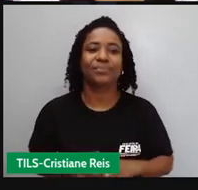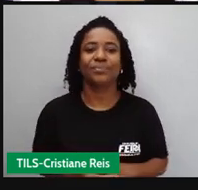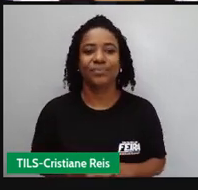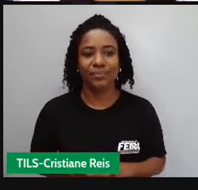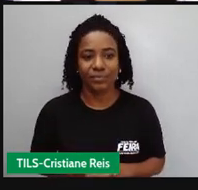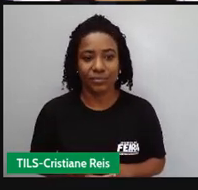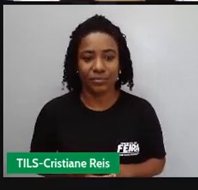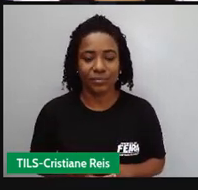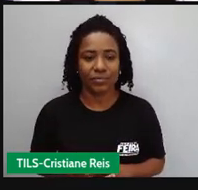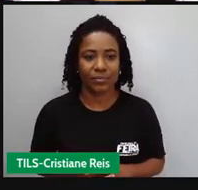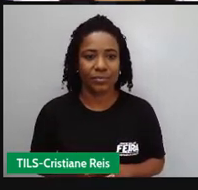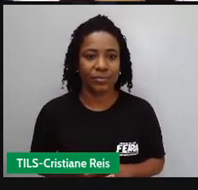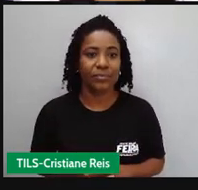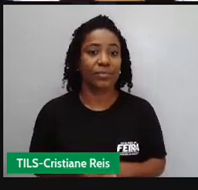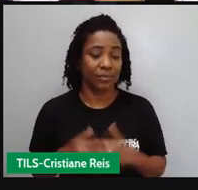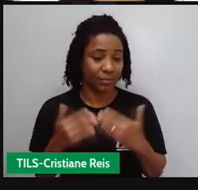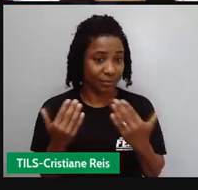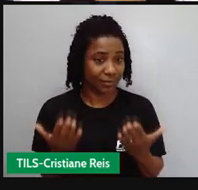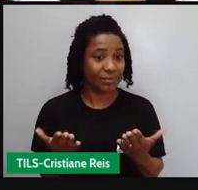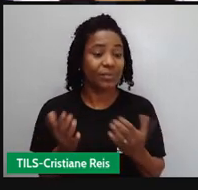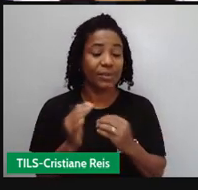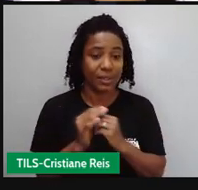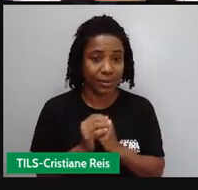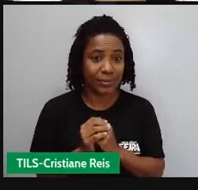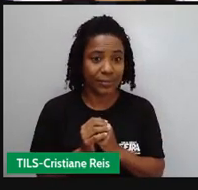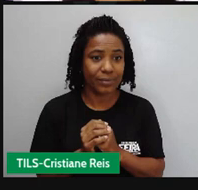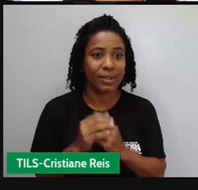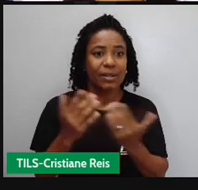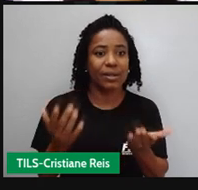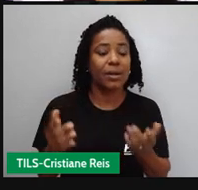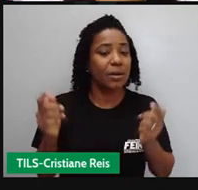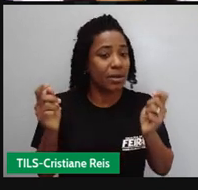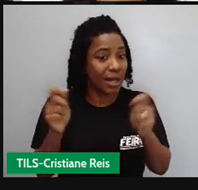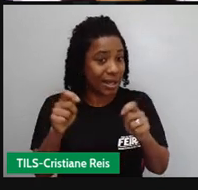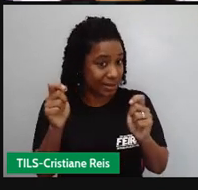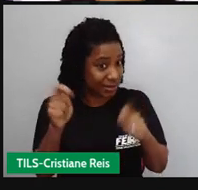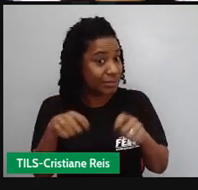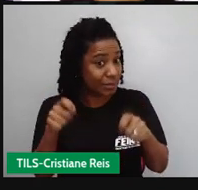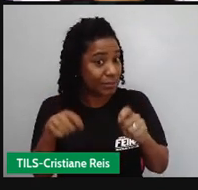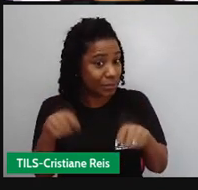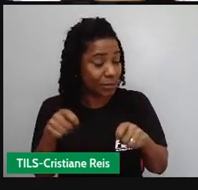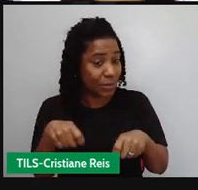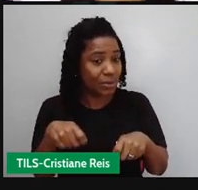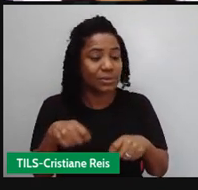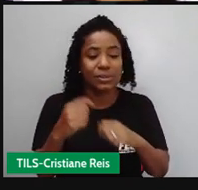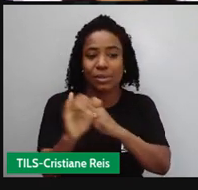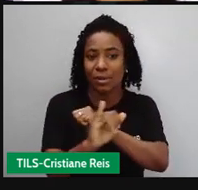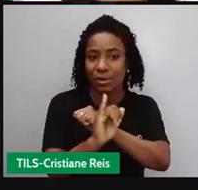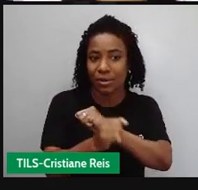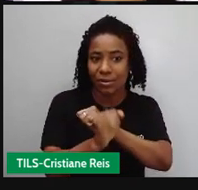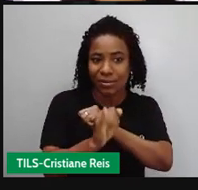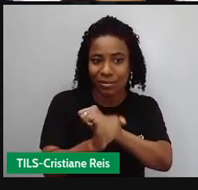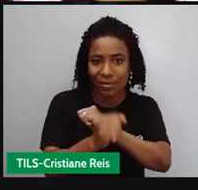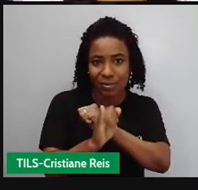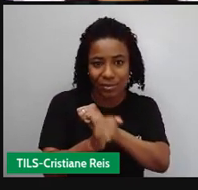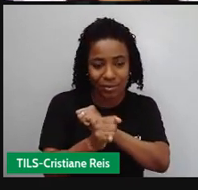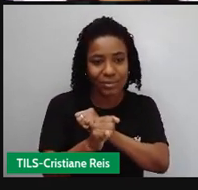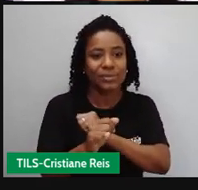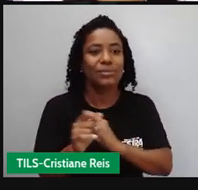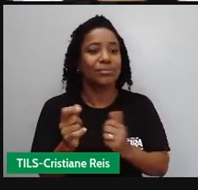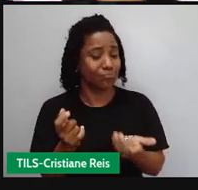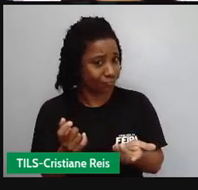Muitas vezes, lançando mão de recursos humorísticos e ironia, a crônica tem sempre um caráter